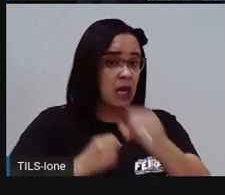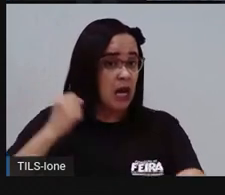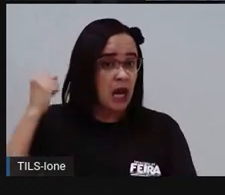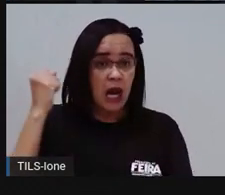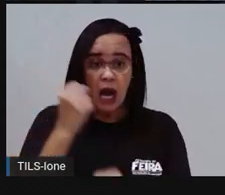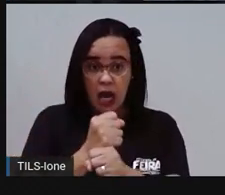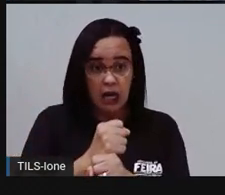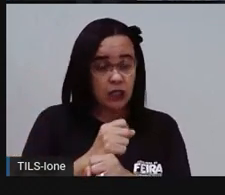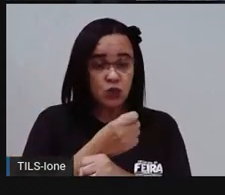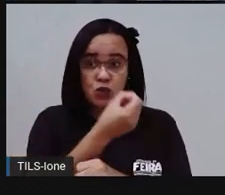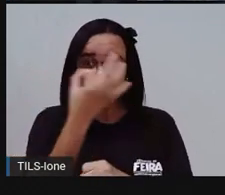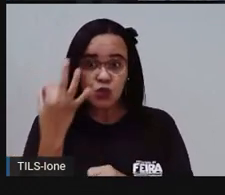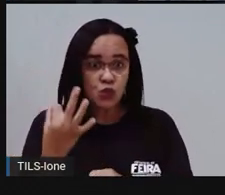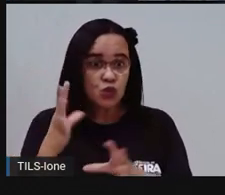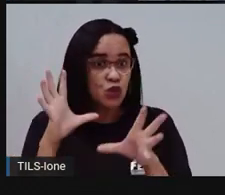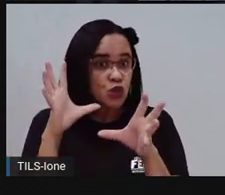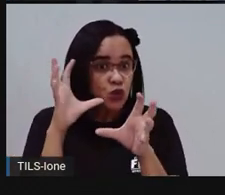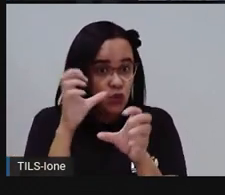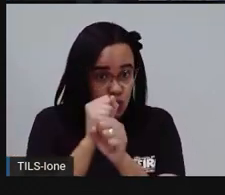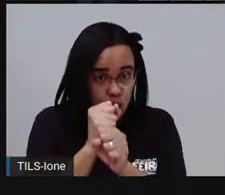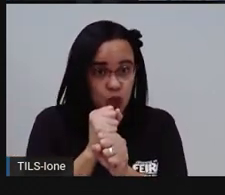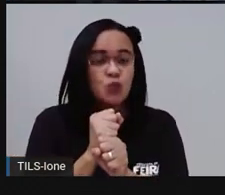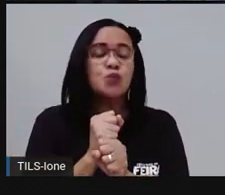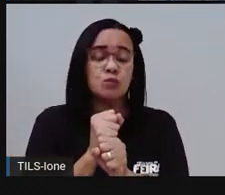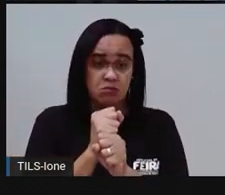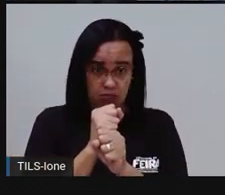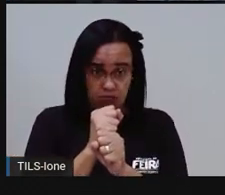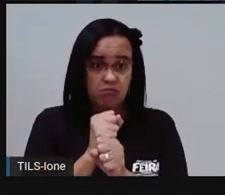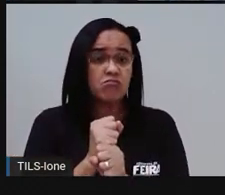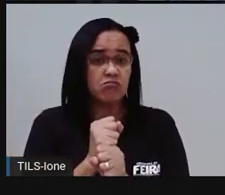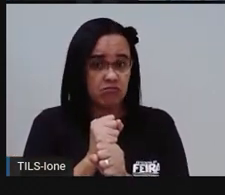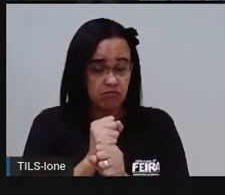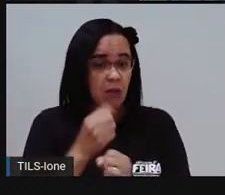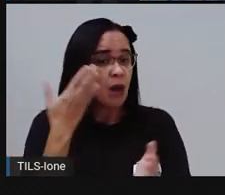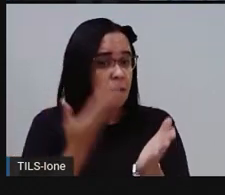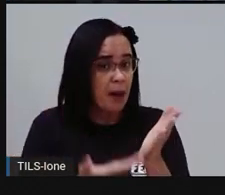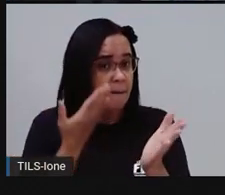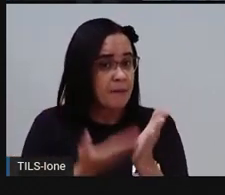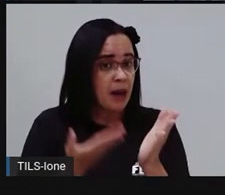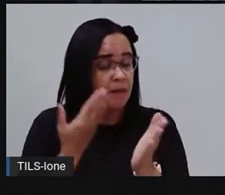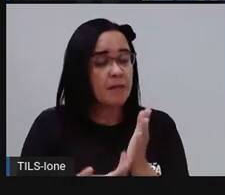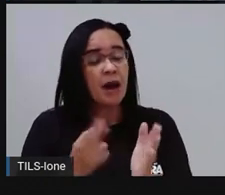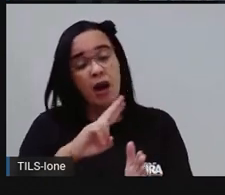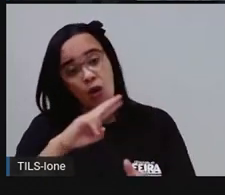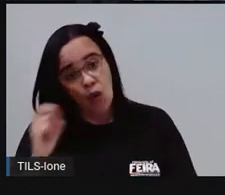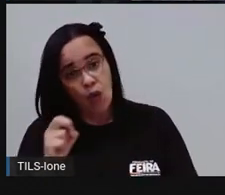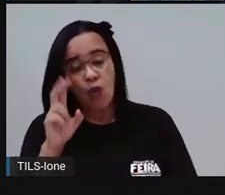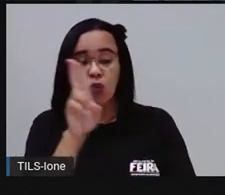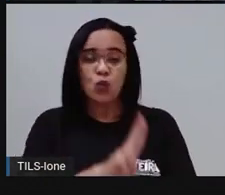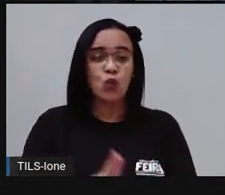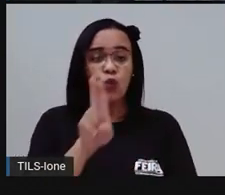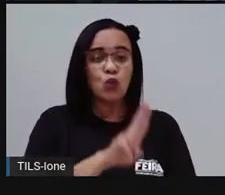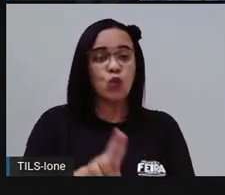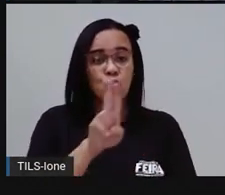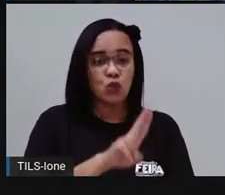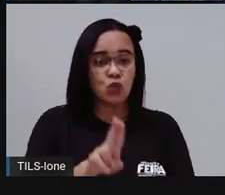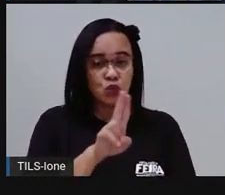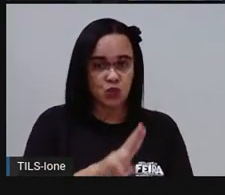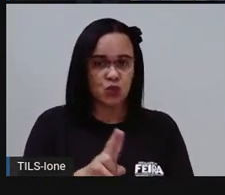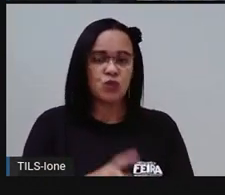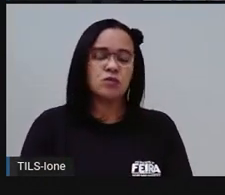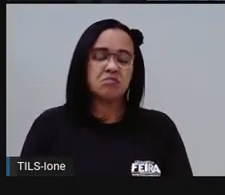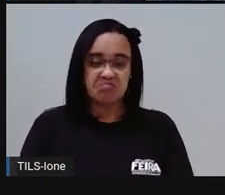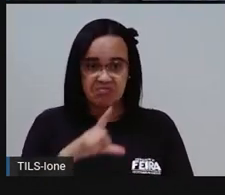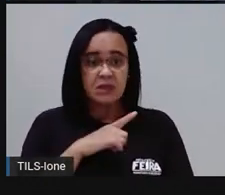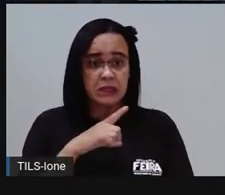contabilizado. E aqui tem a quantidade, ó, de metros cúbicos que foram consumidos, né? A PRO vai mostrar pra vocês já já.